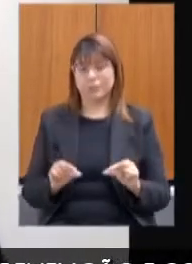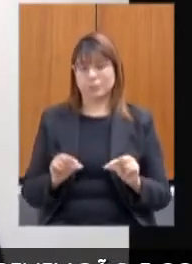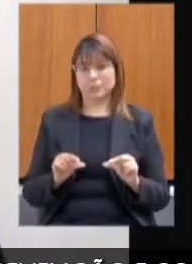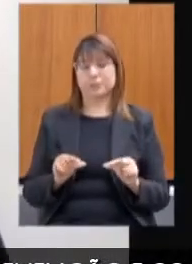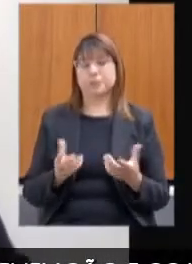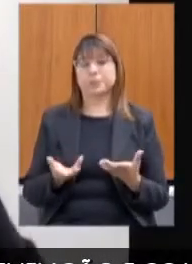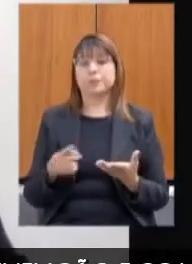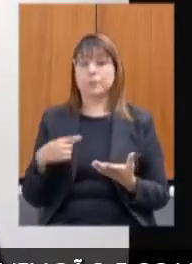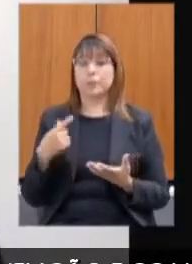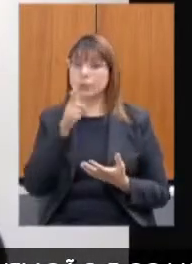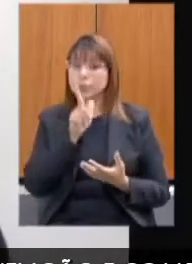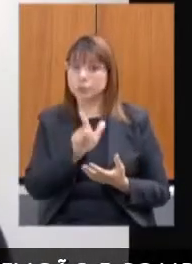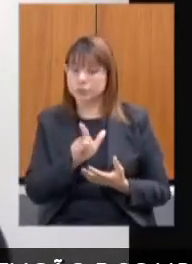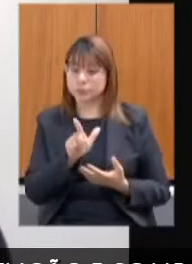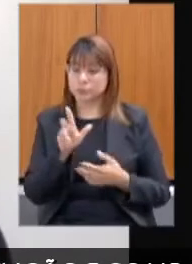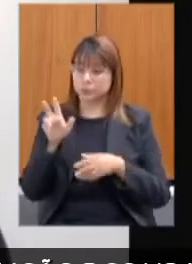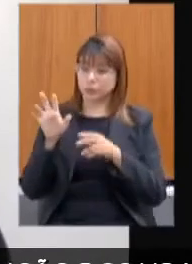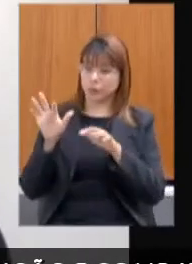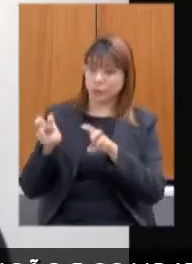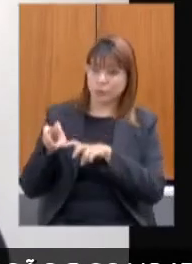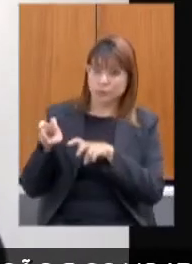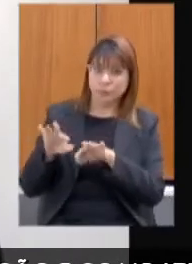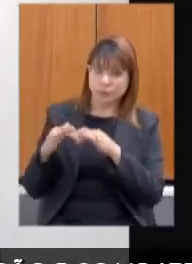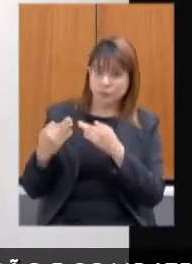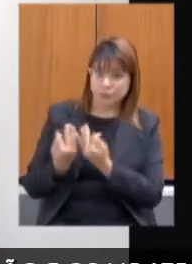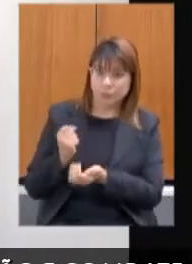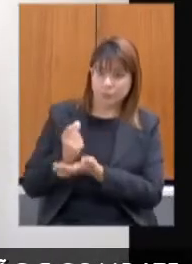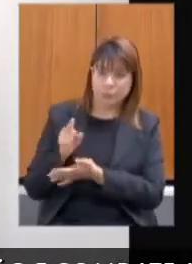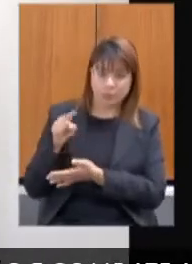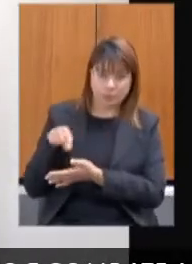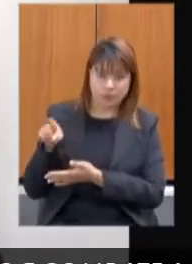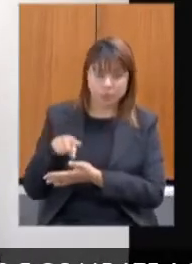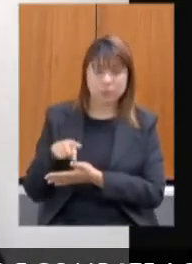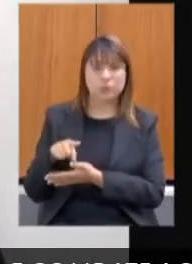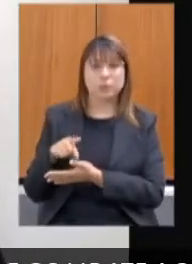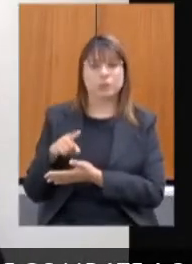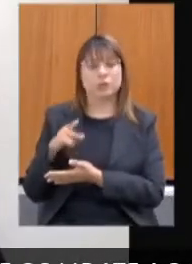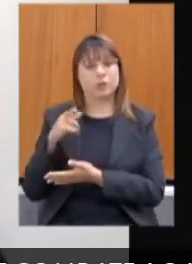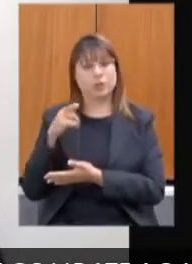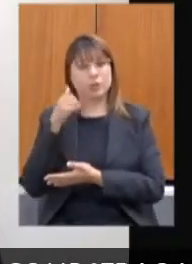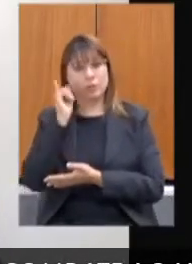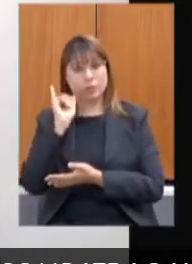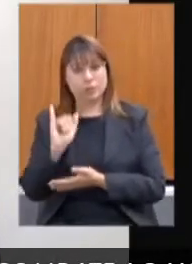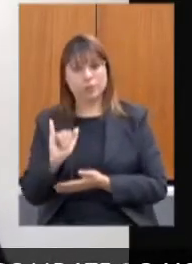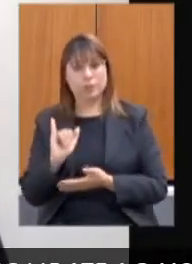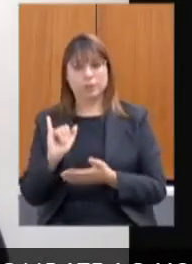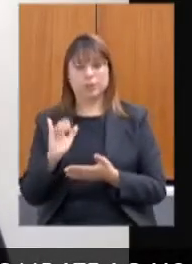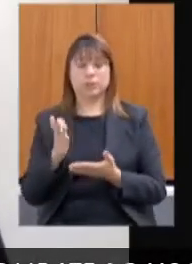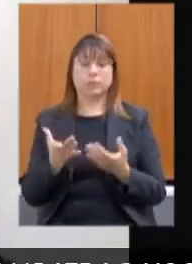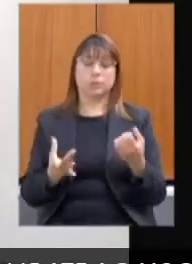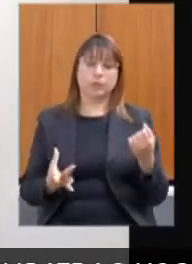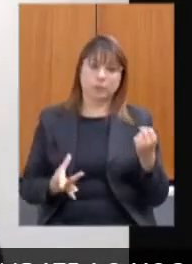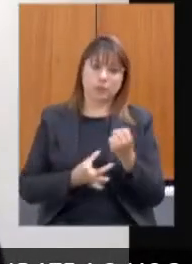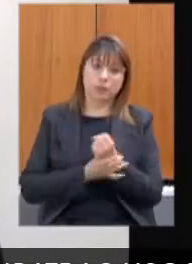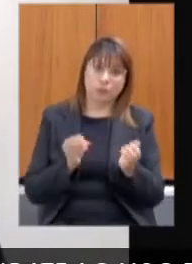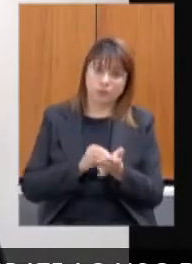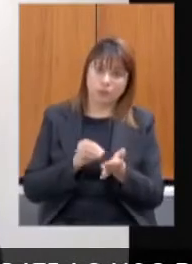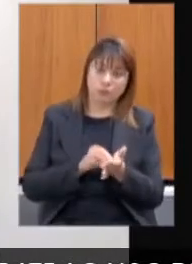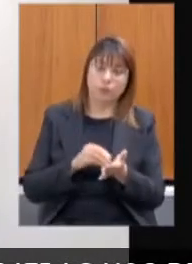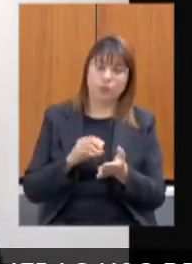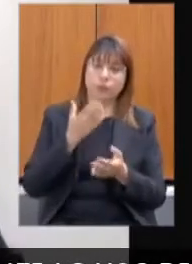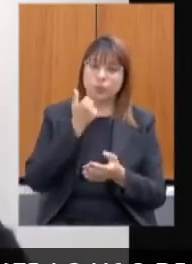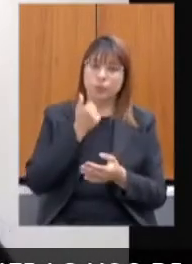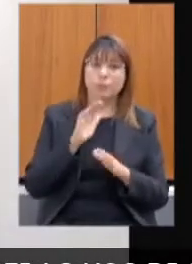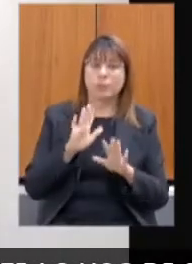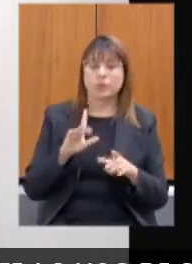adquire da agricultura familiar, além de combater a insegurança alimentar, você injeta recurso na economia local,